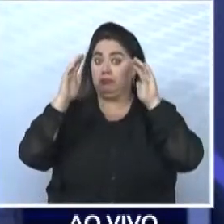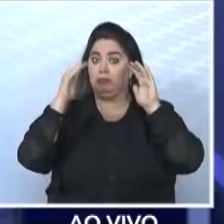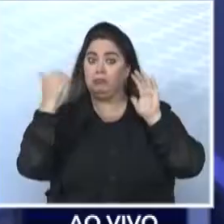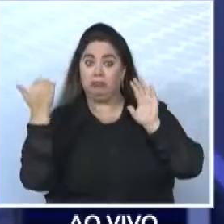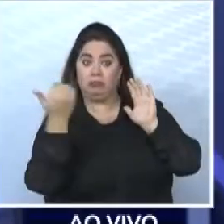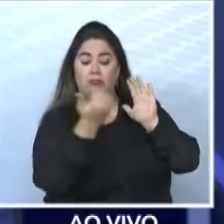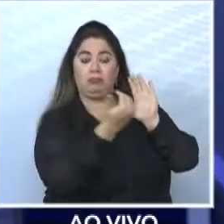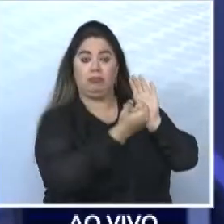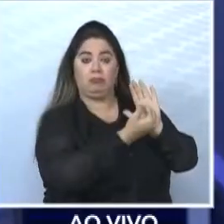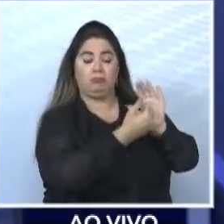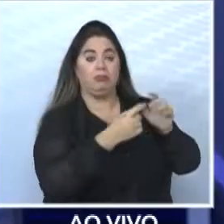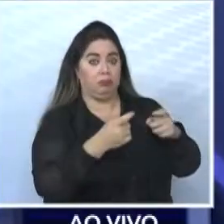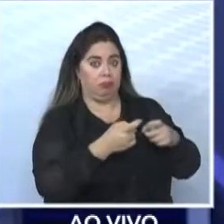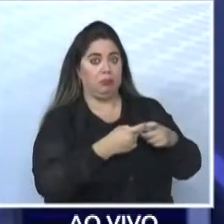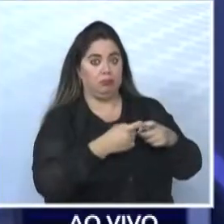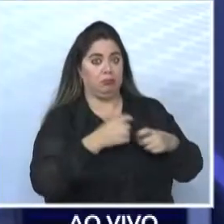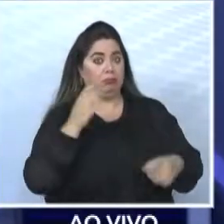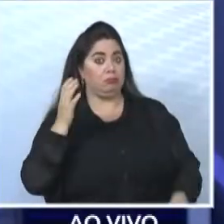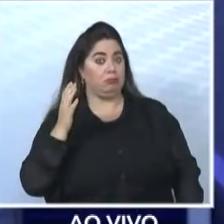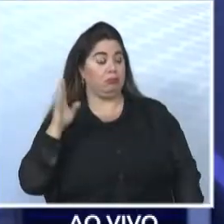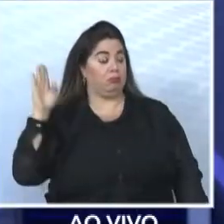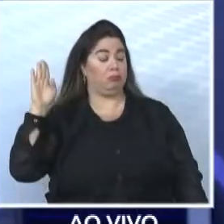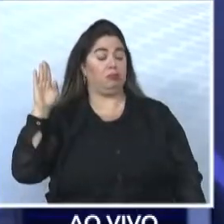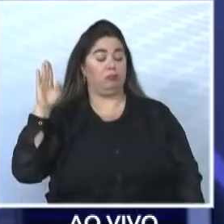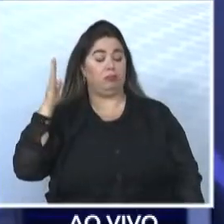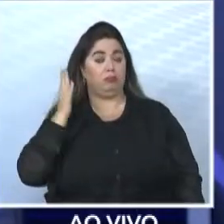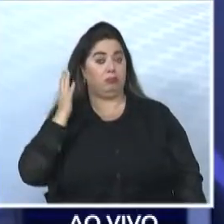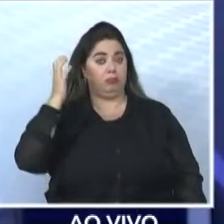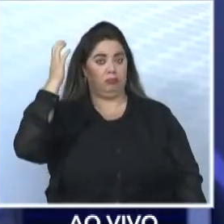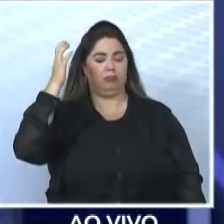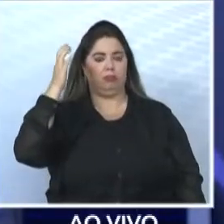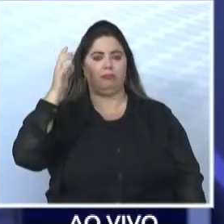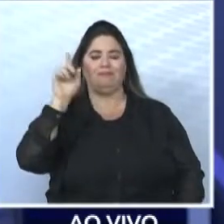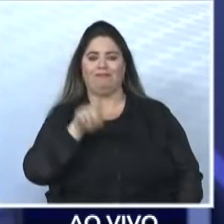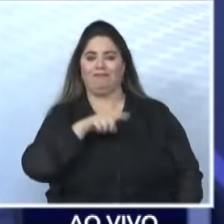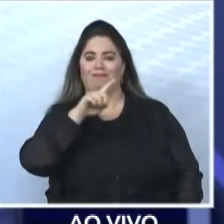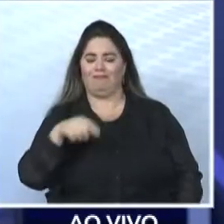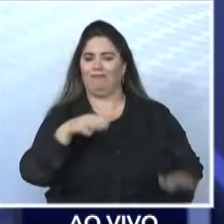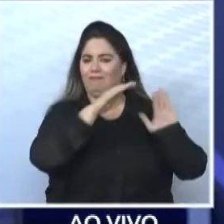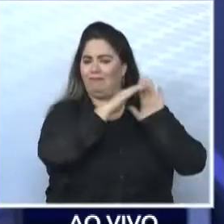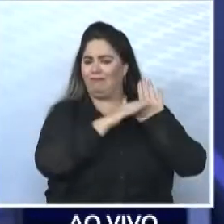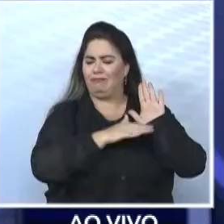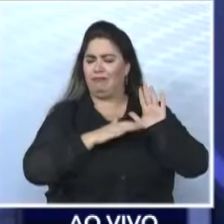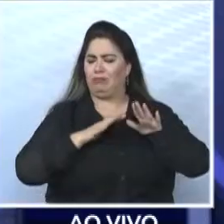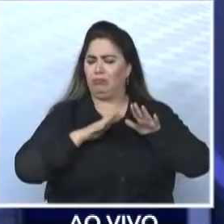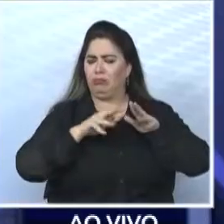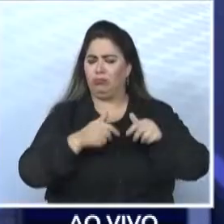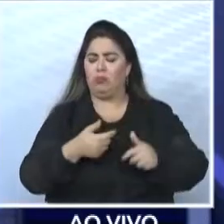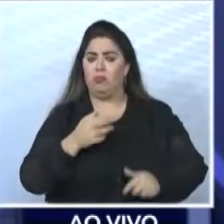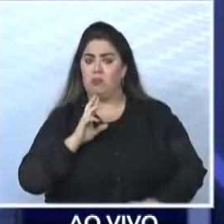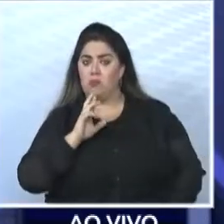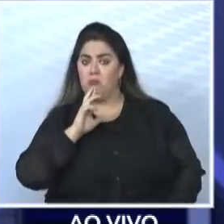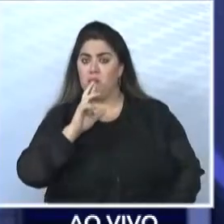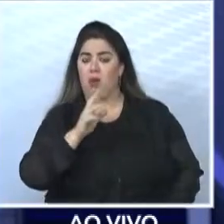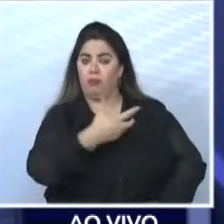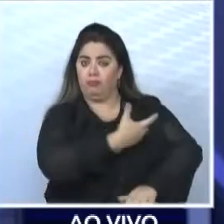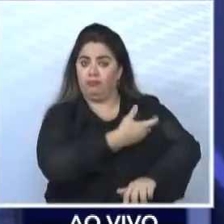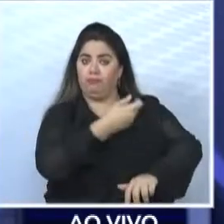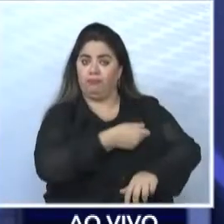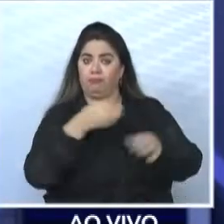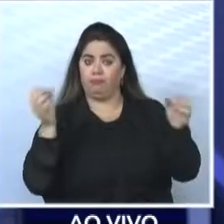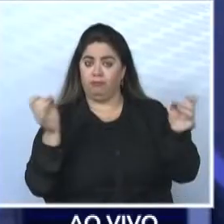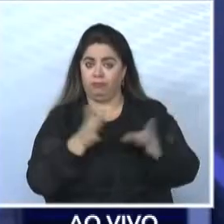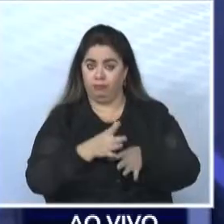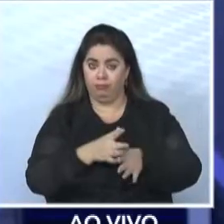a candidata anuncia que está suspendendo sua agenda até que o resultado do exame esteja pronto. Flávia reforça